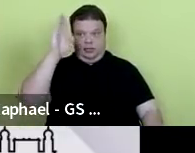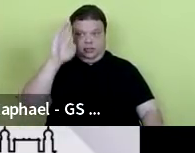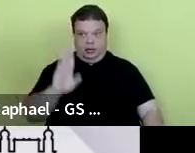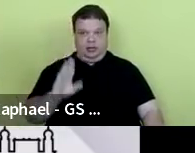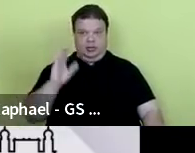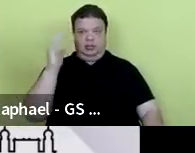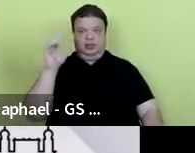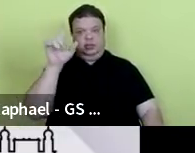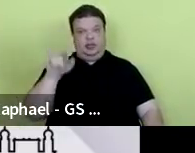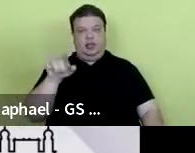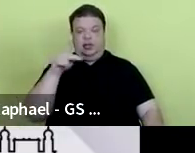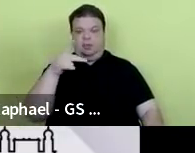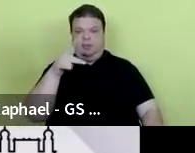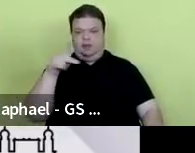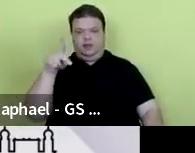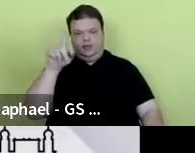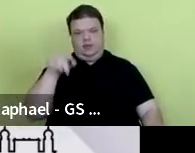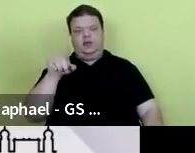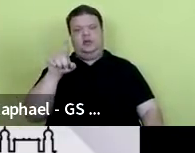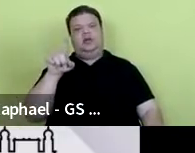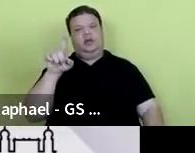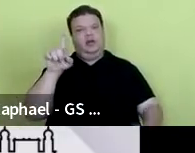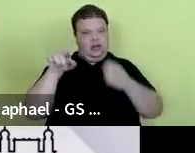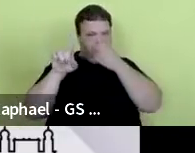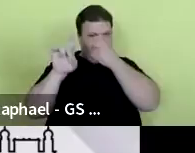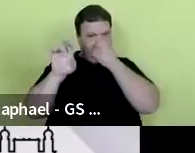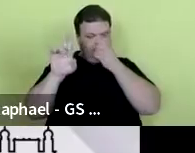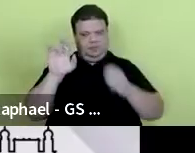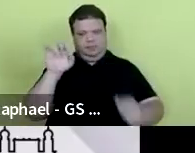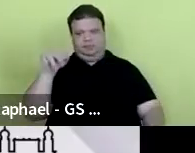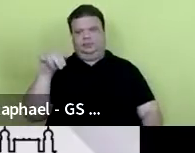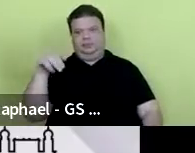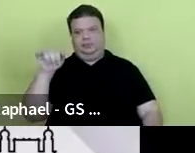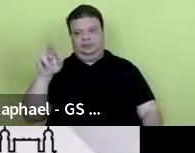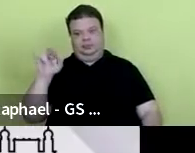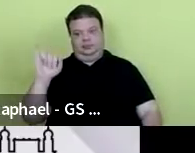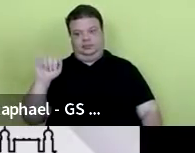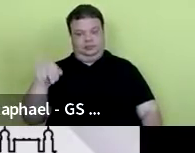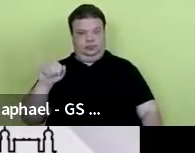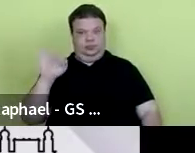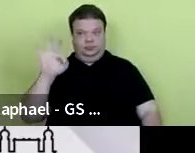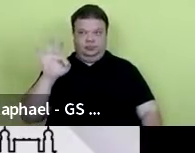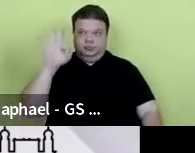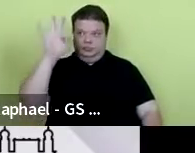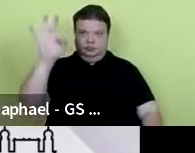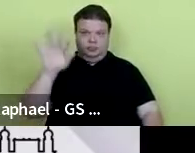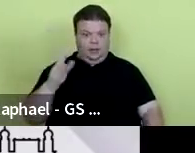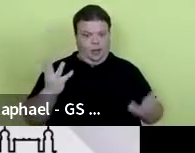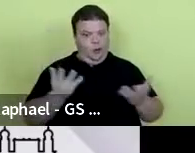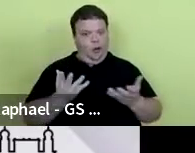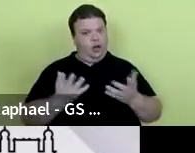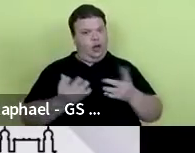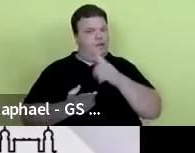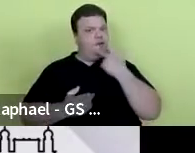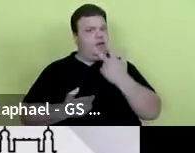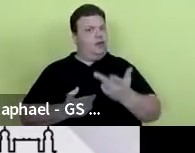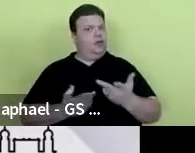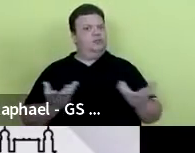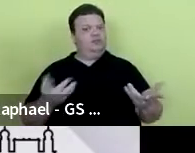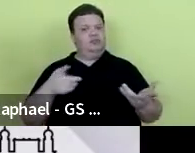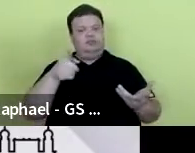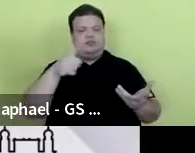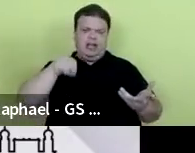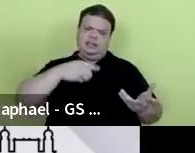professora Helena Nárden, este foi o lema, agora, o futuro é agora, e vocês fazem